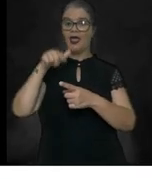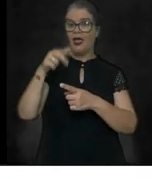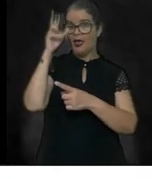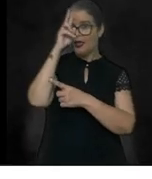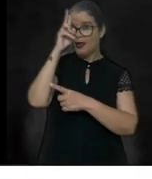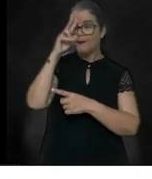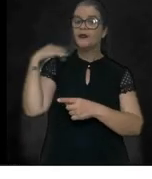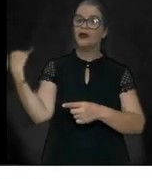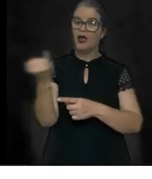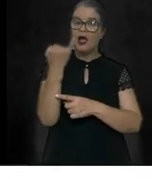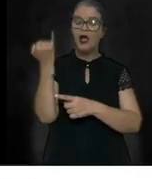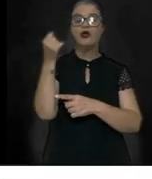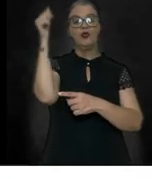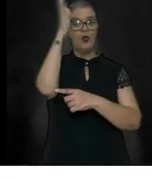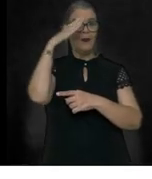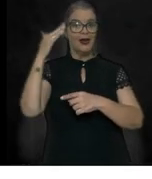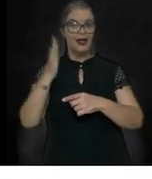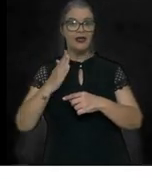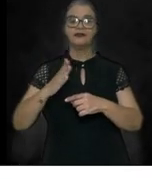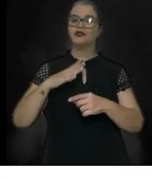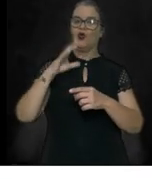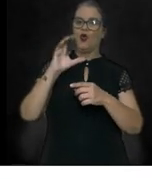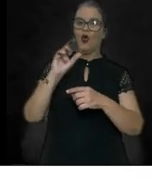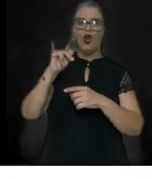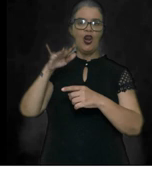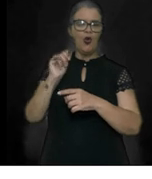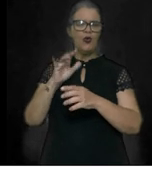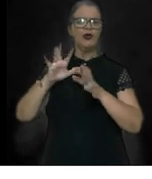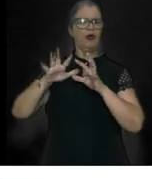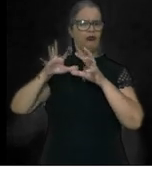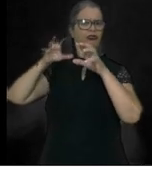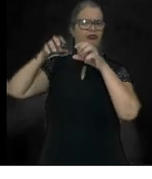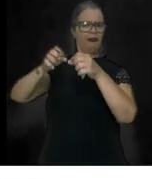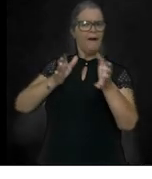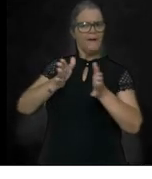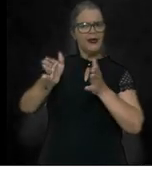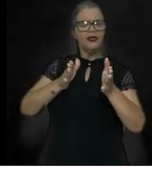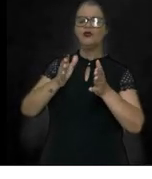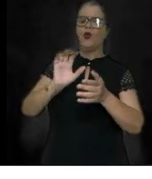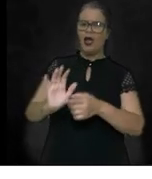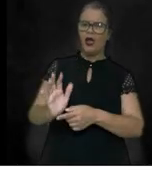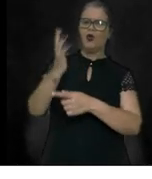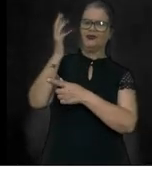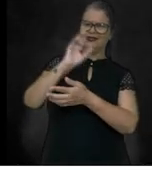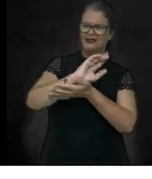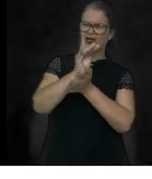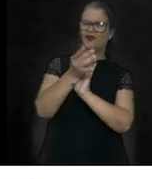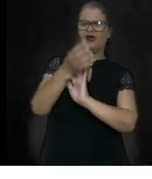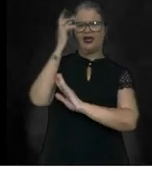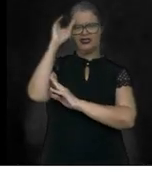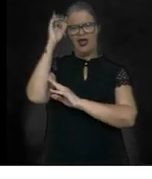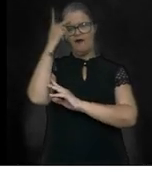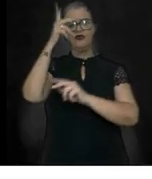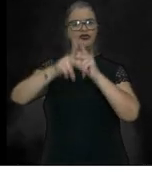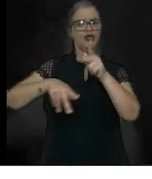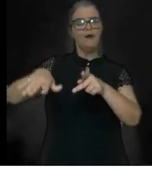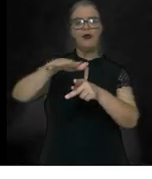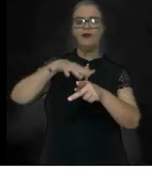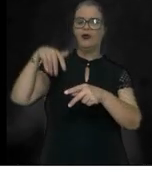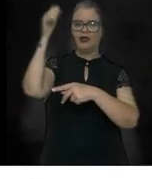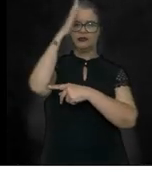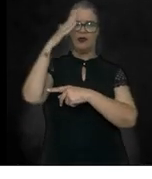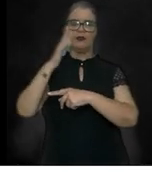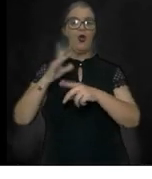que no Brasil Colônia, no período colonial, ocorreram várias revoltas da população brasileira